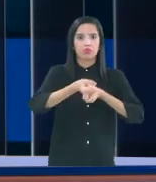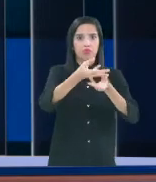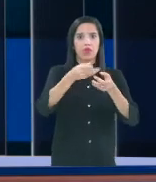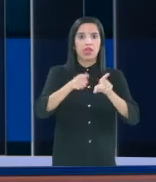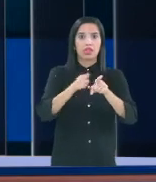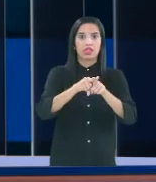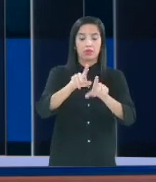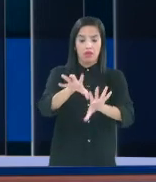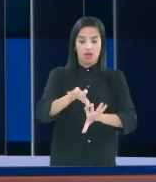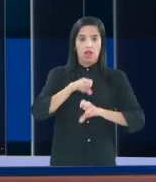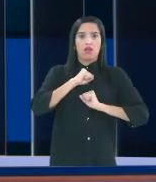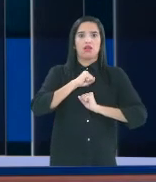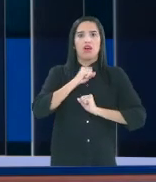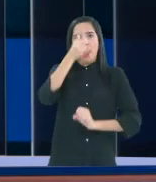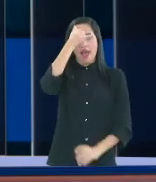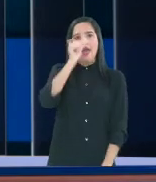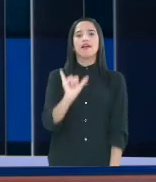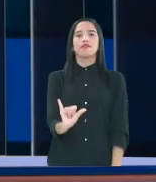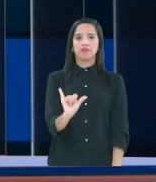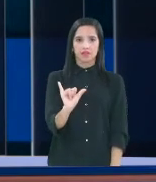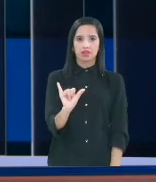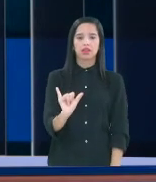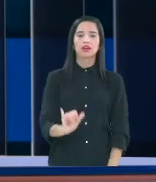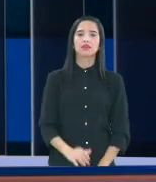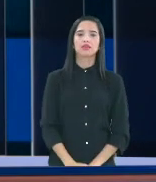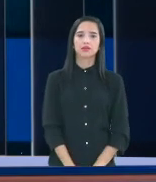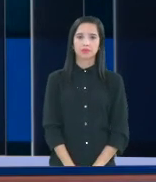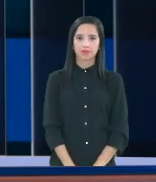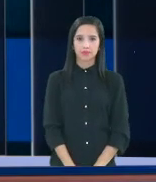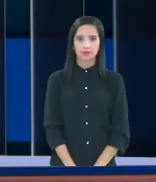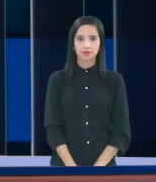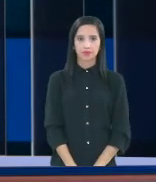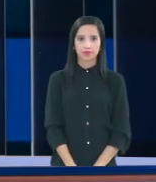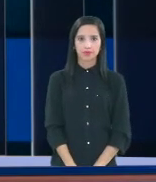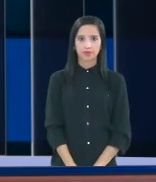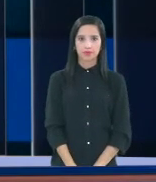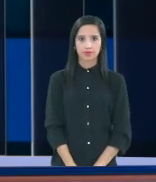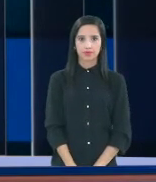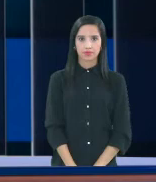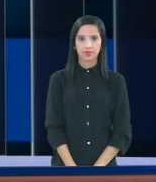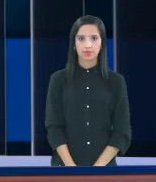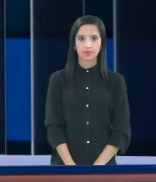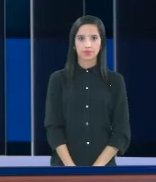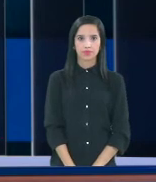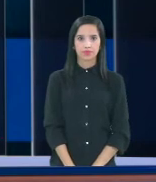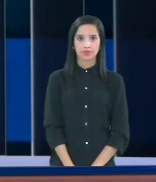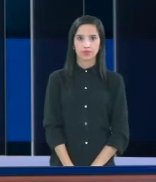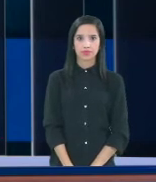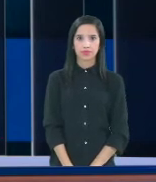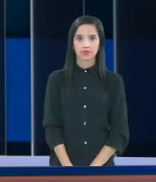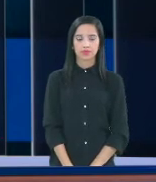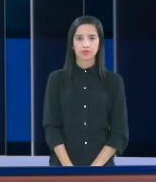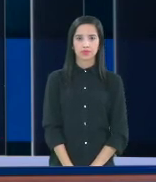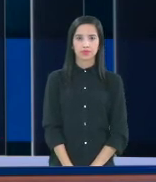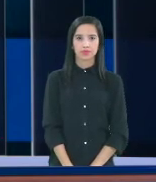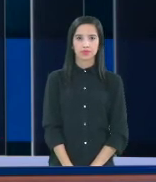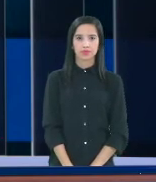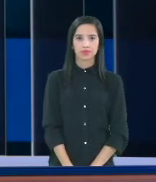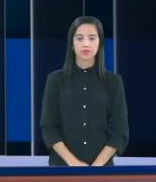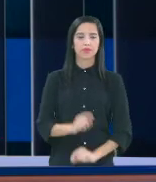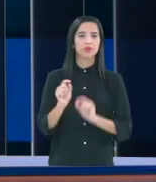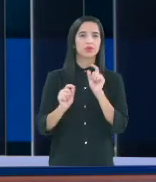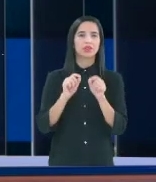não possamos adquirir algo estranho. Mas o mais